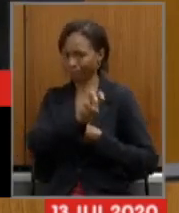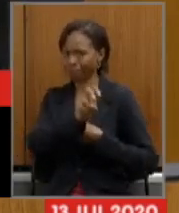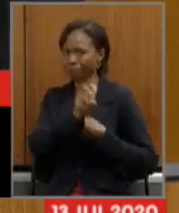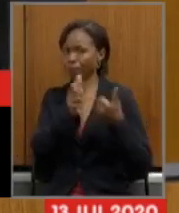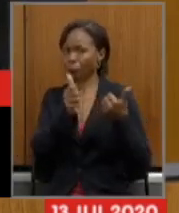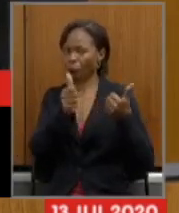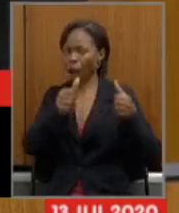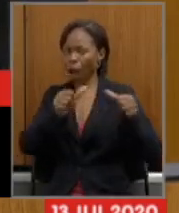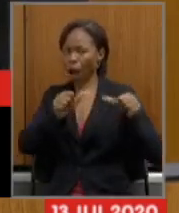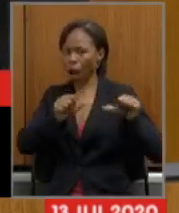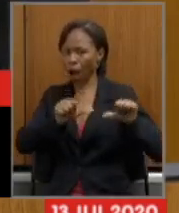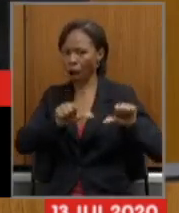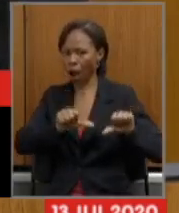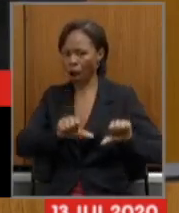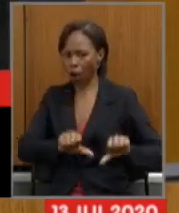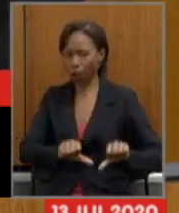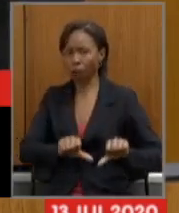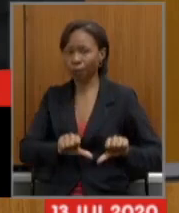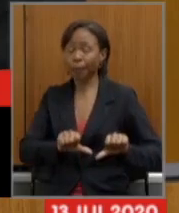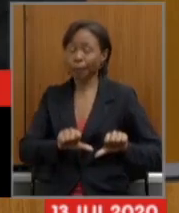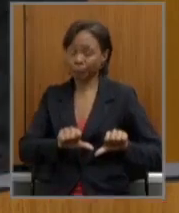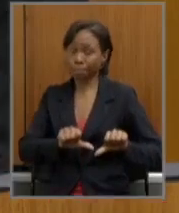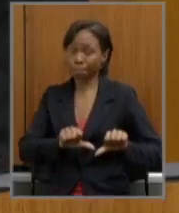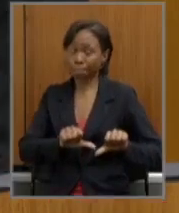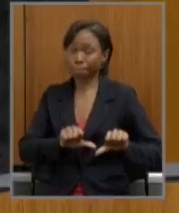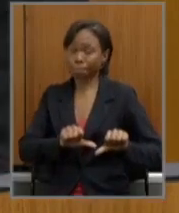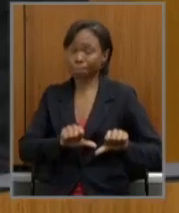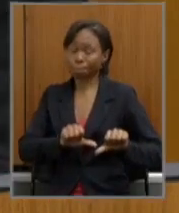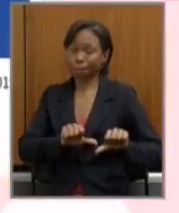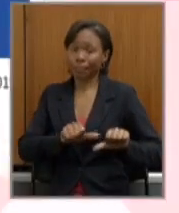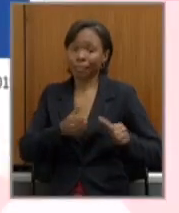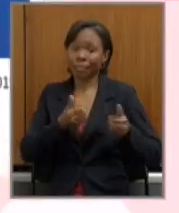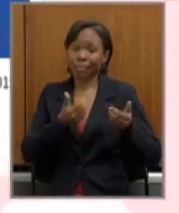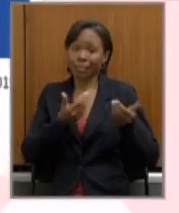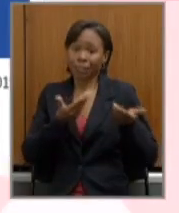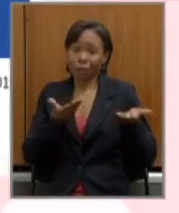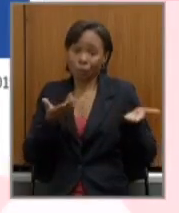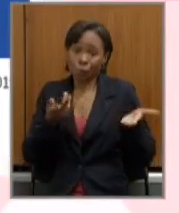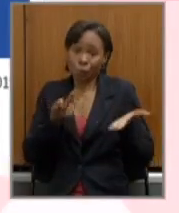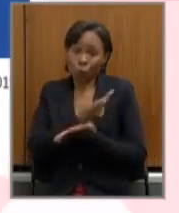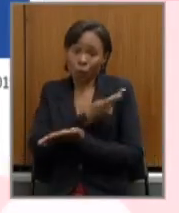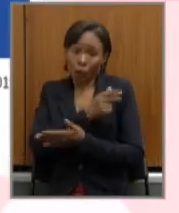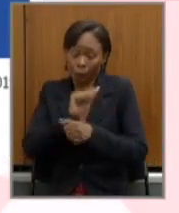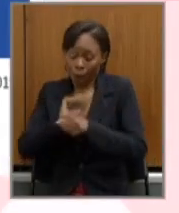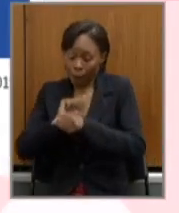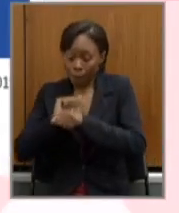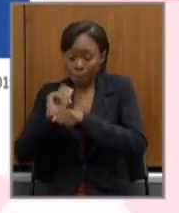E, obviamente, com a situação da pandemia,